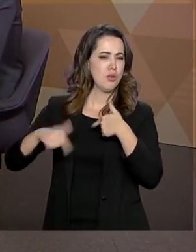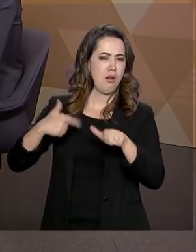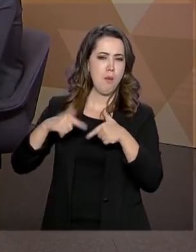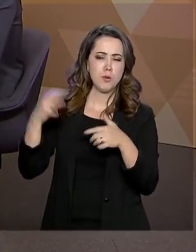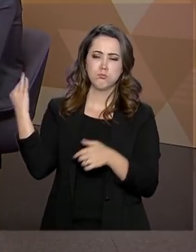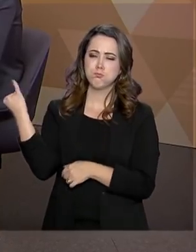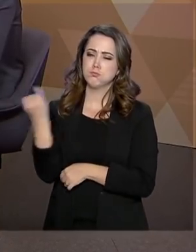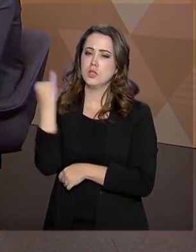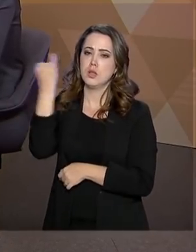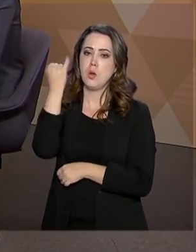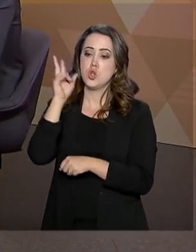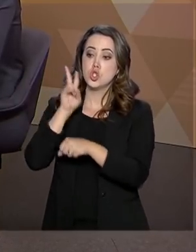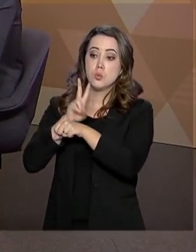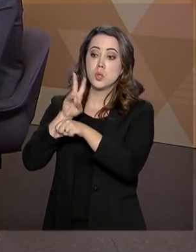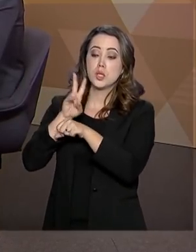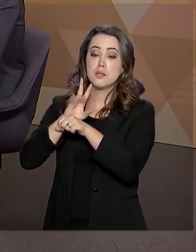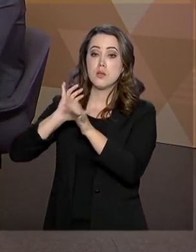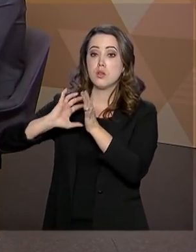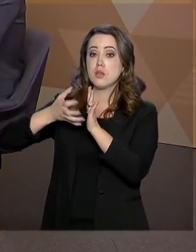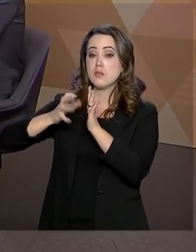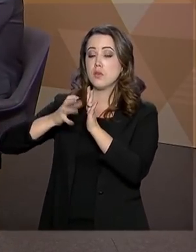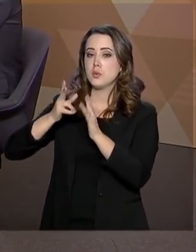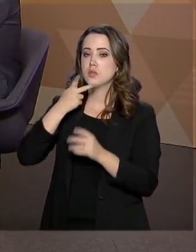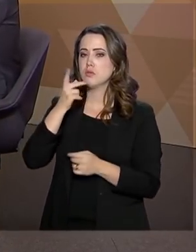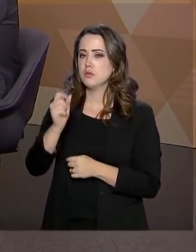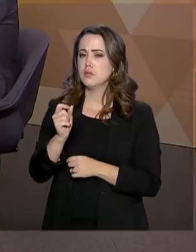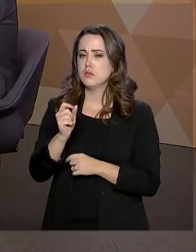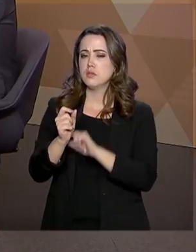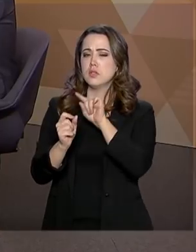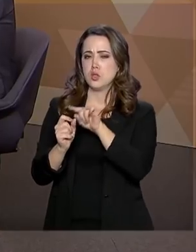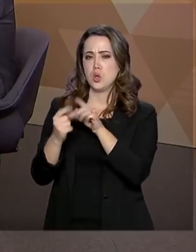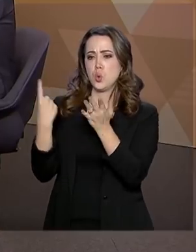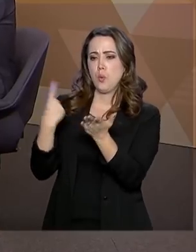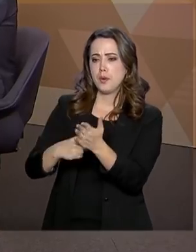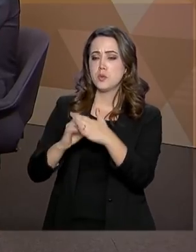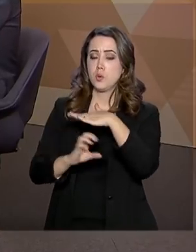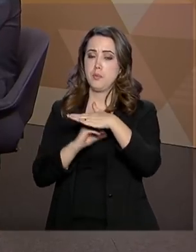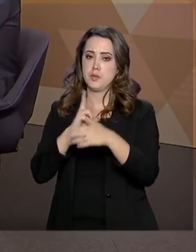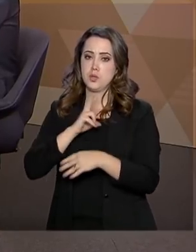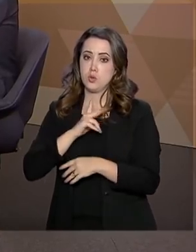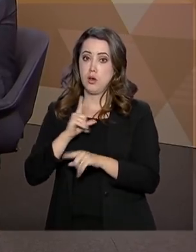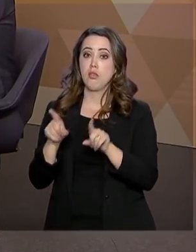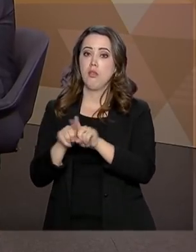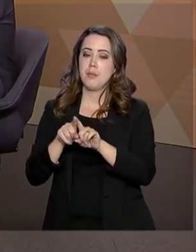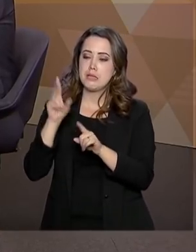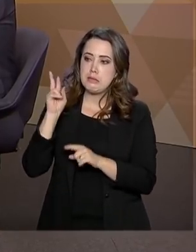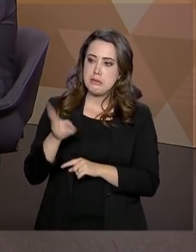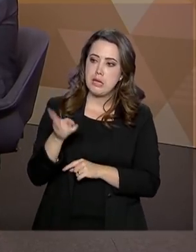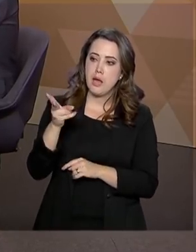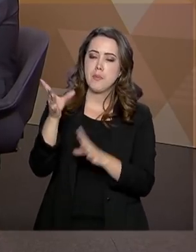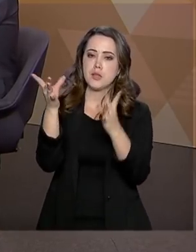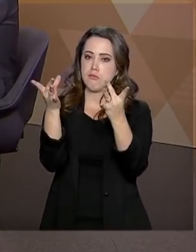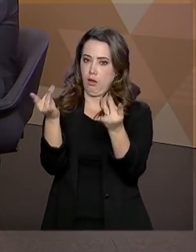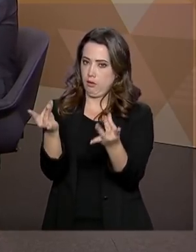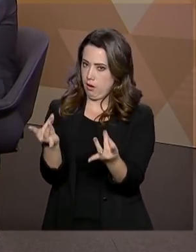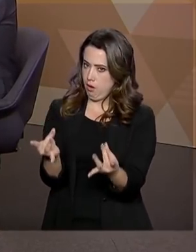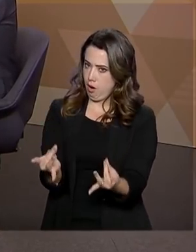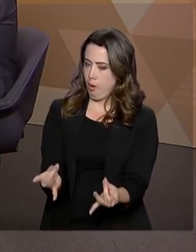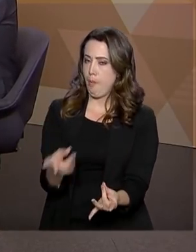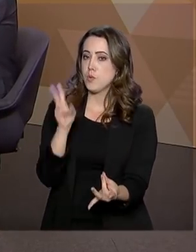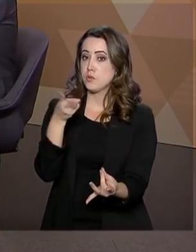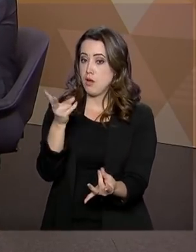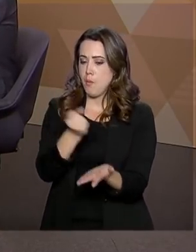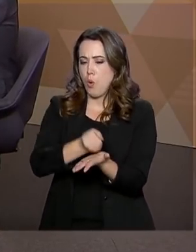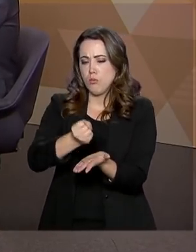primoroso de resguardo dos dados e quando fazemos contratos com empresas privadas, também colocamos em toda a especificação e nos